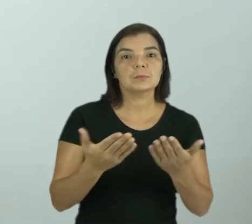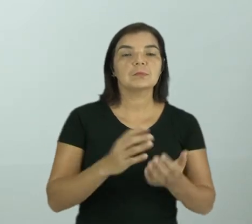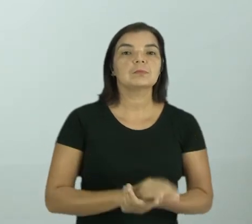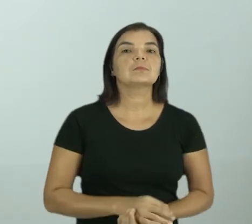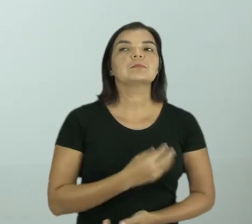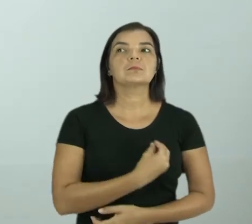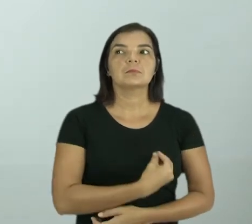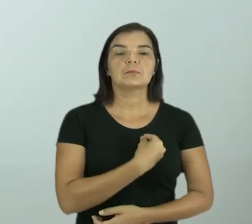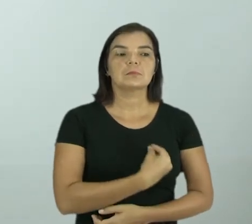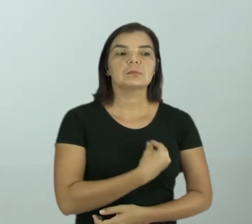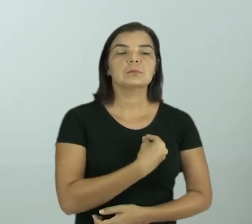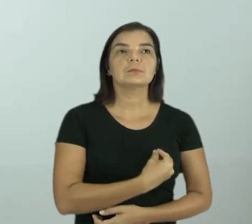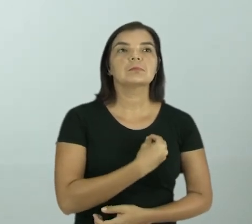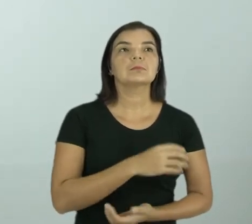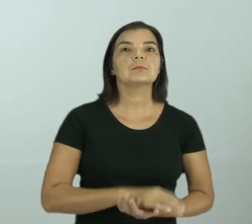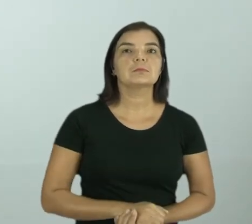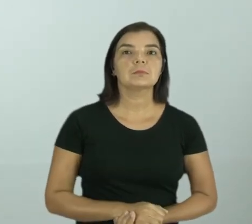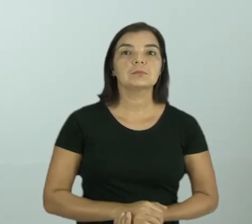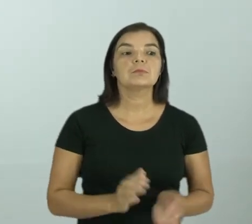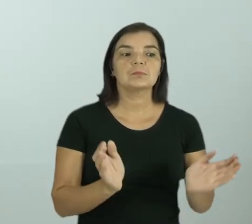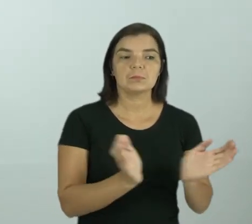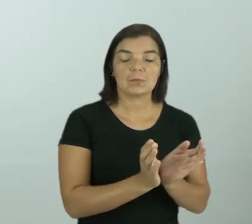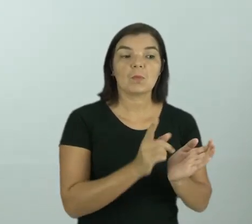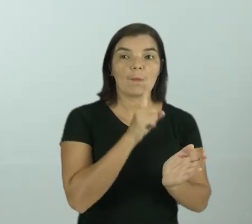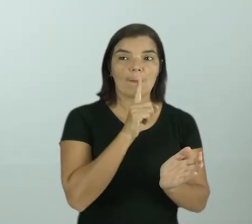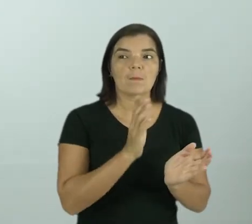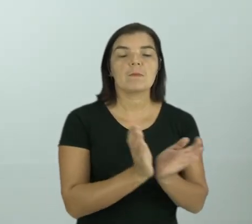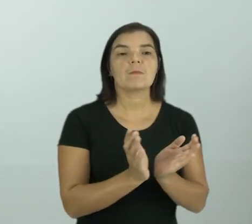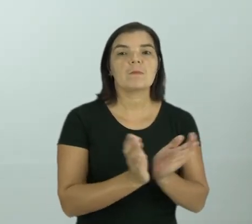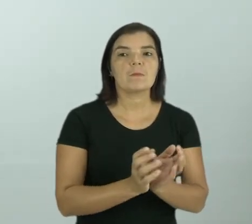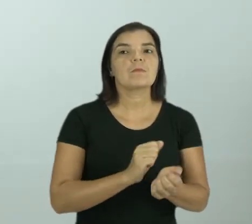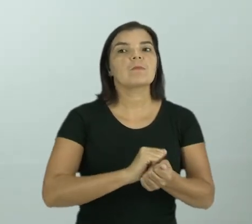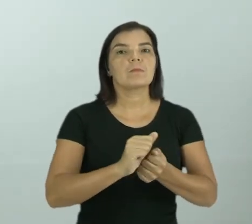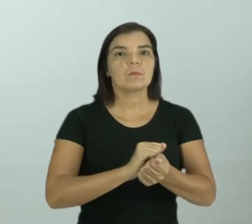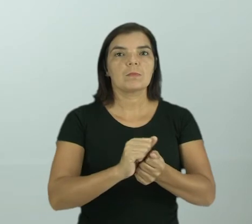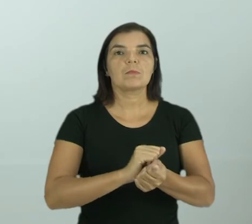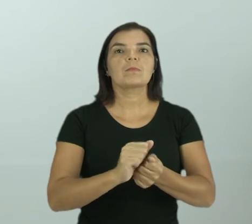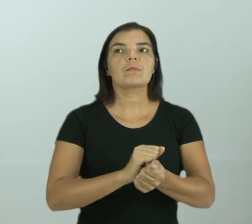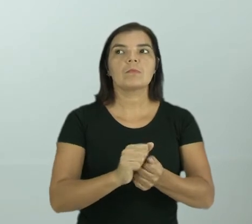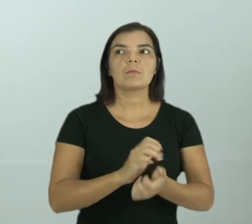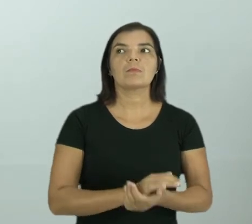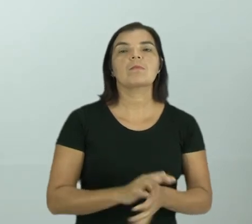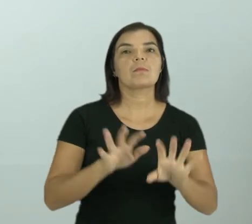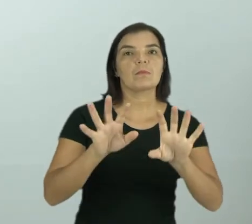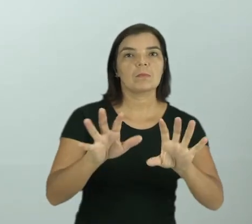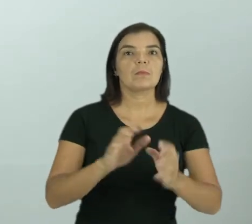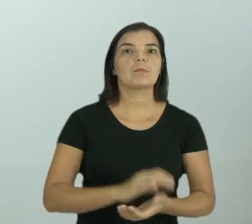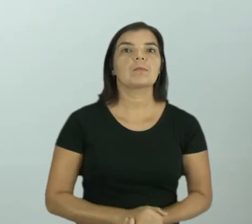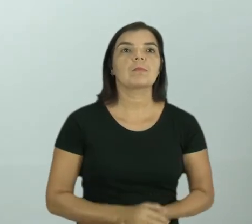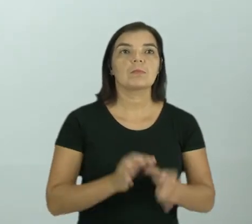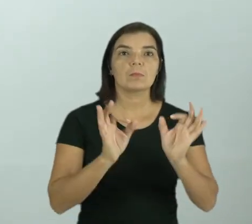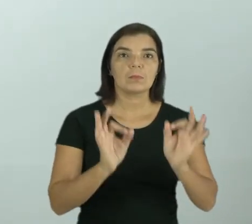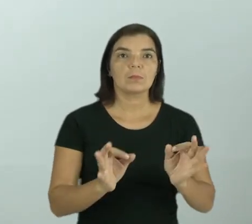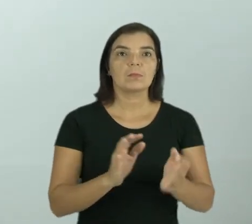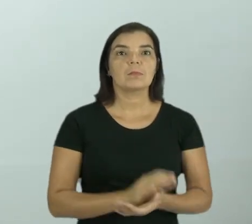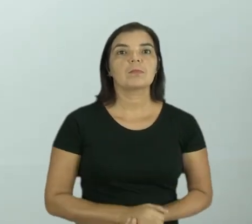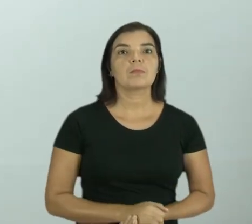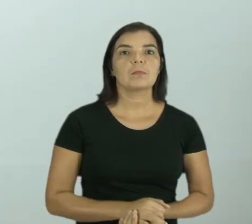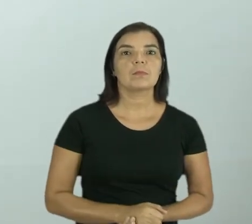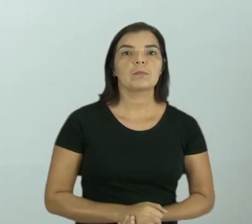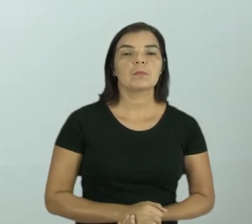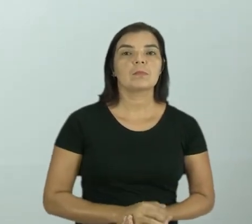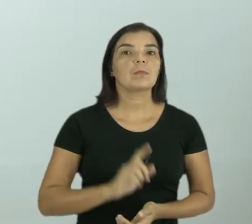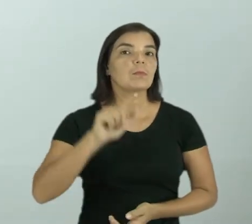ainda existe comunidades em alguns lugares que lavam suas roupas assim, certo? Vamos